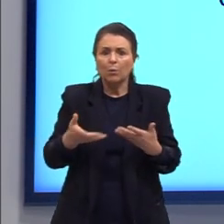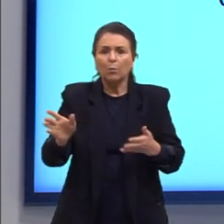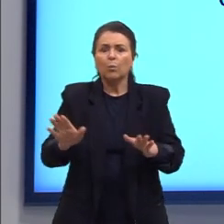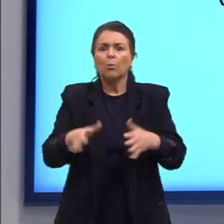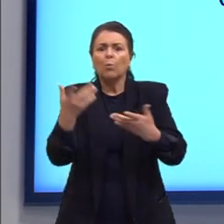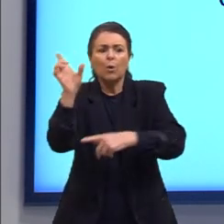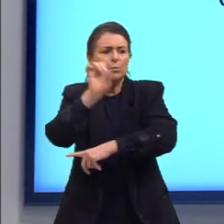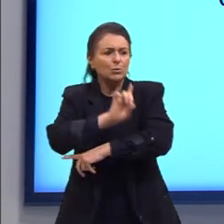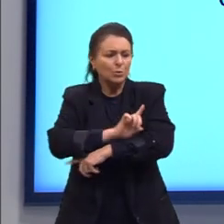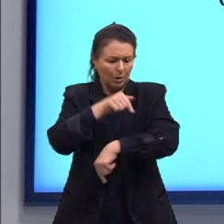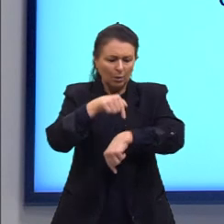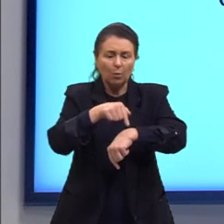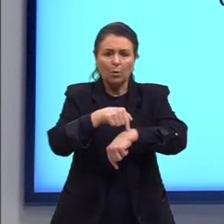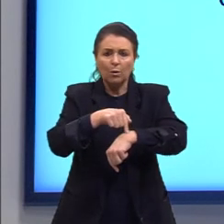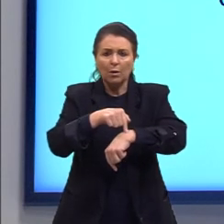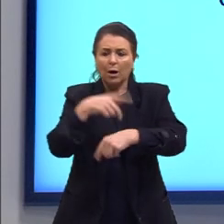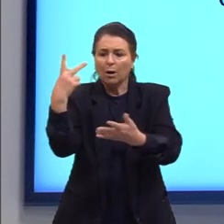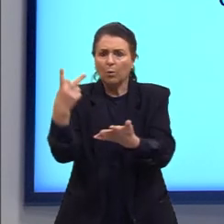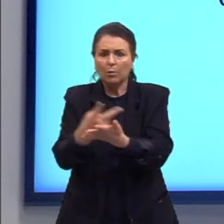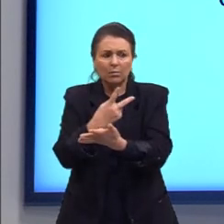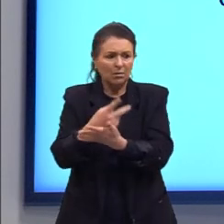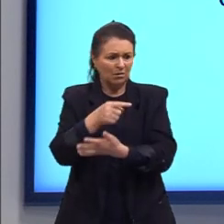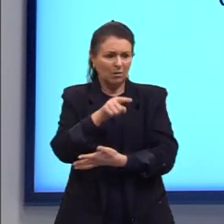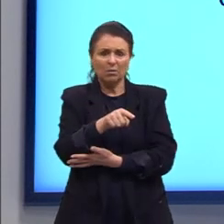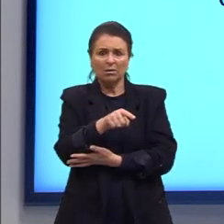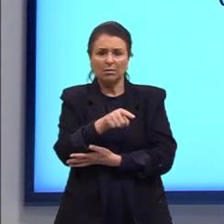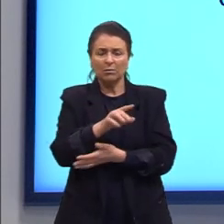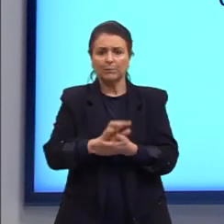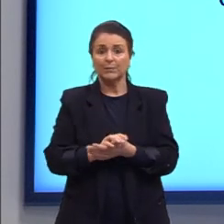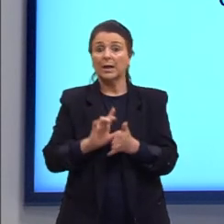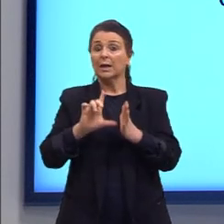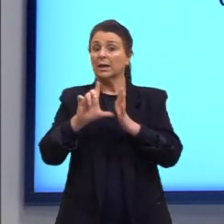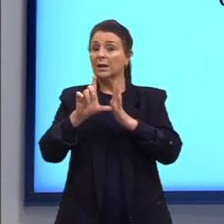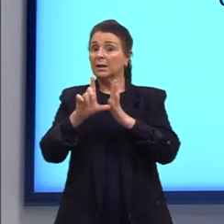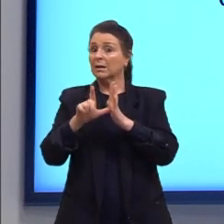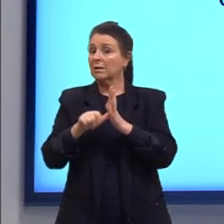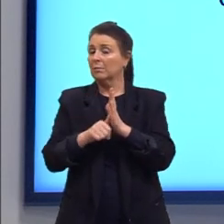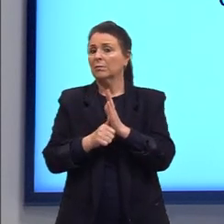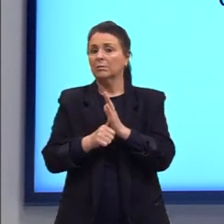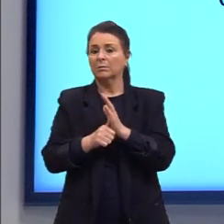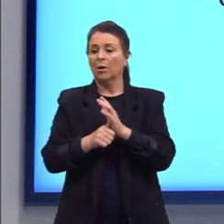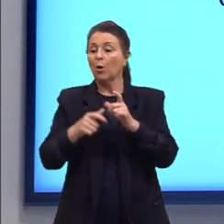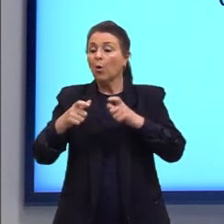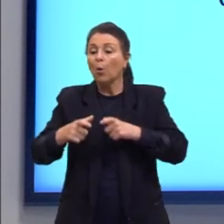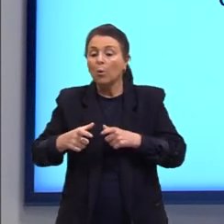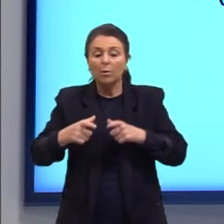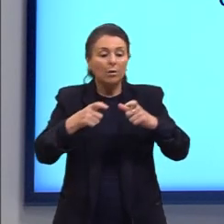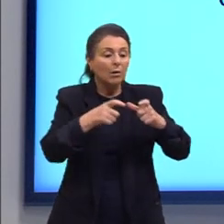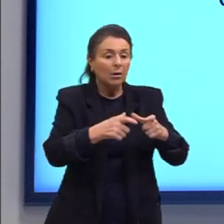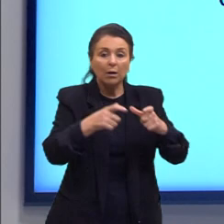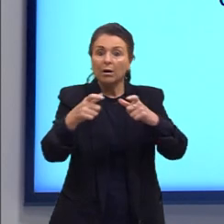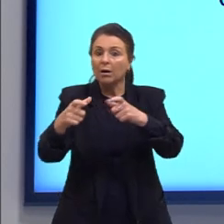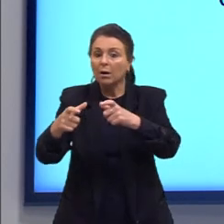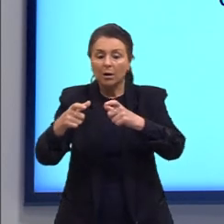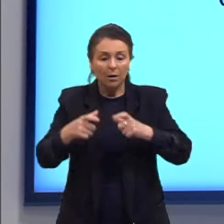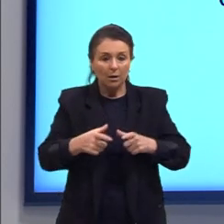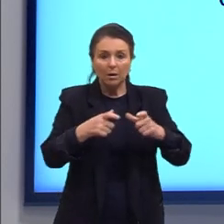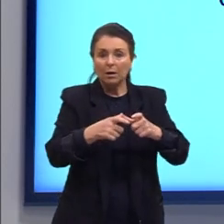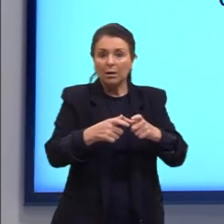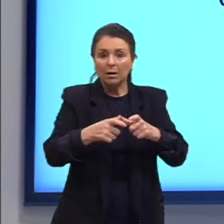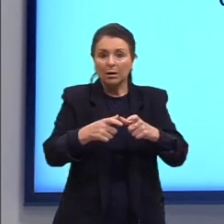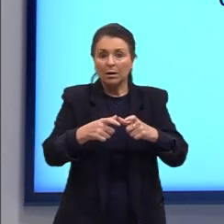ou em qual horário aconteceu esse fato? Depois, ali, onde? Em que local aconteceu?